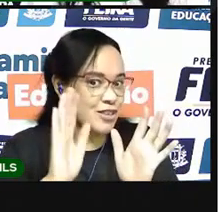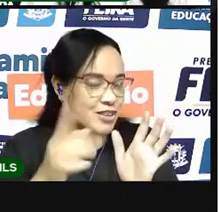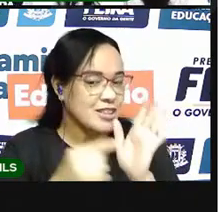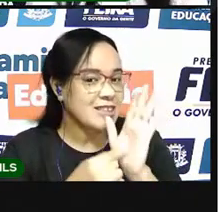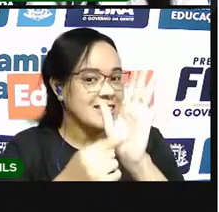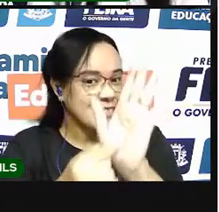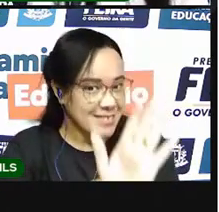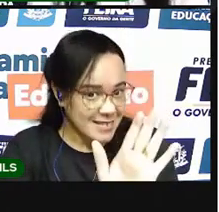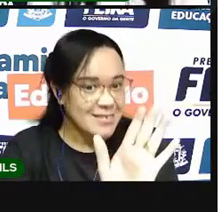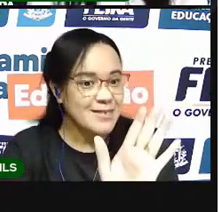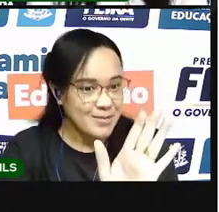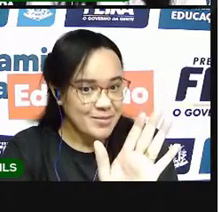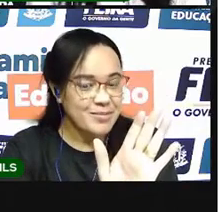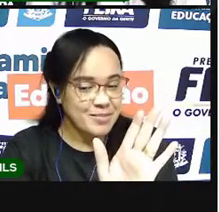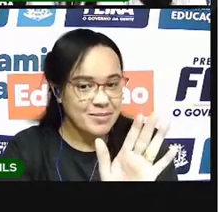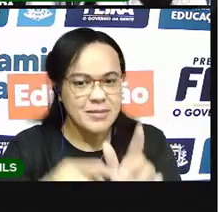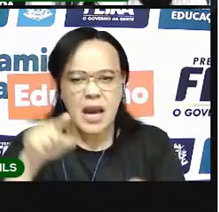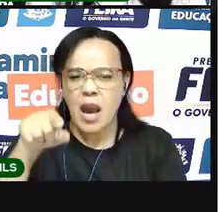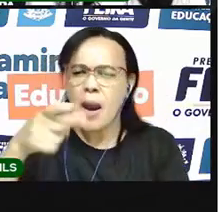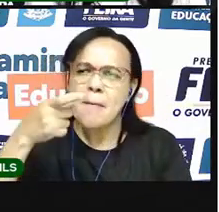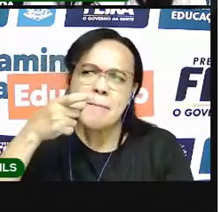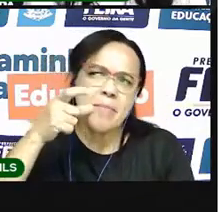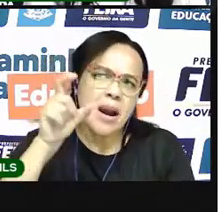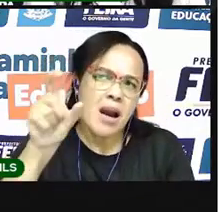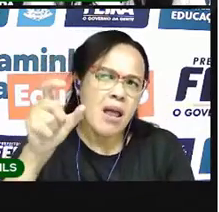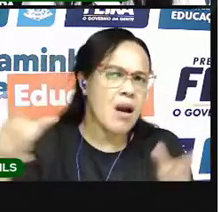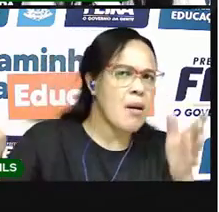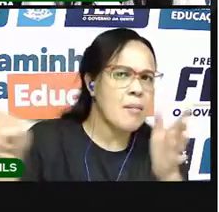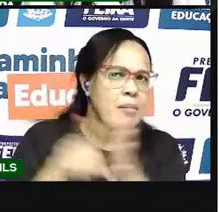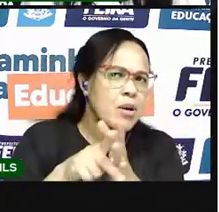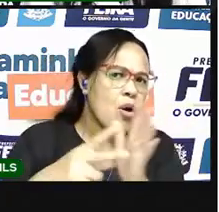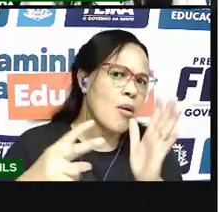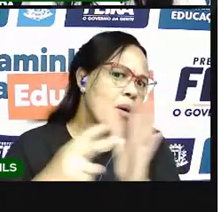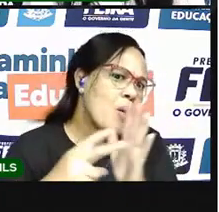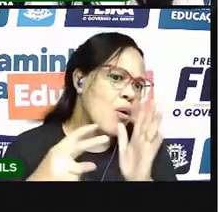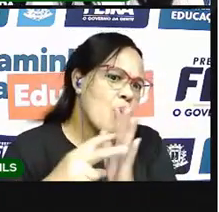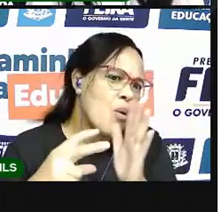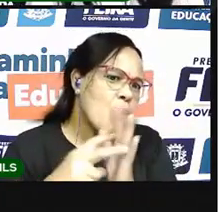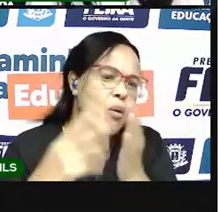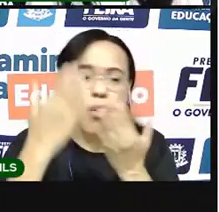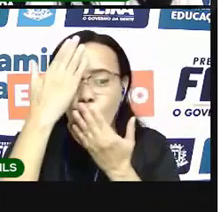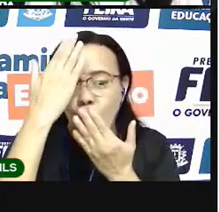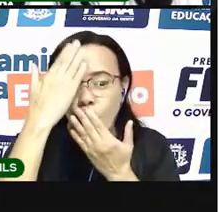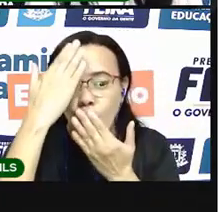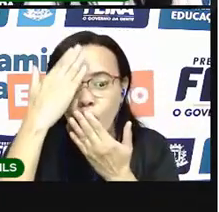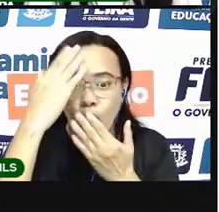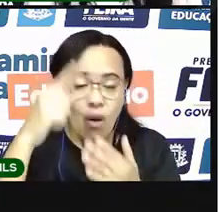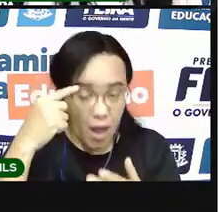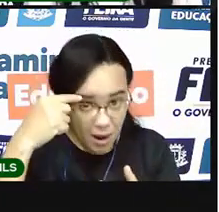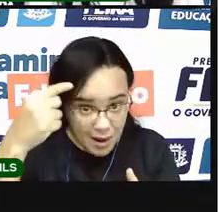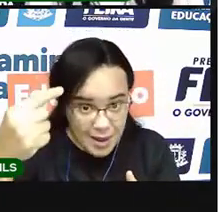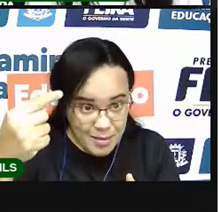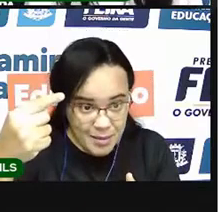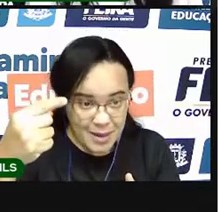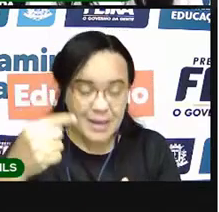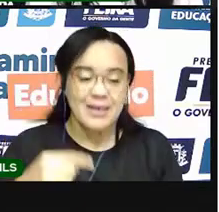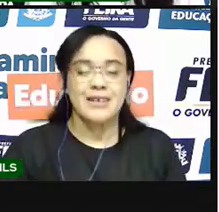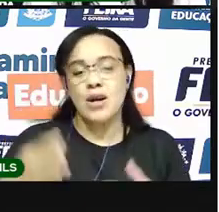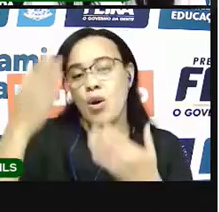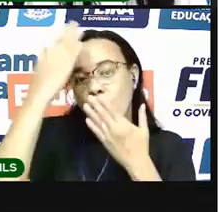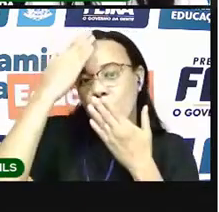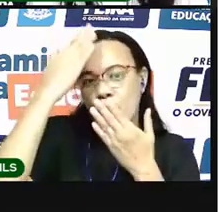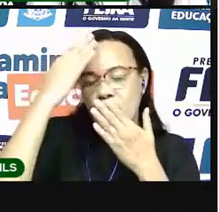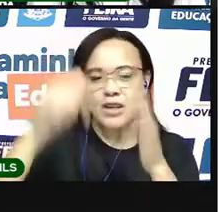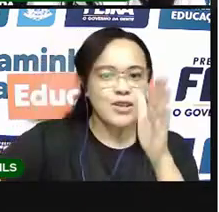E que ela é uma palavra de origem indígena, né? Os índios, que foram os